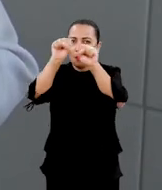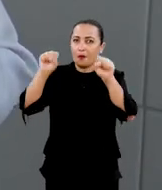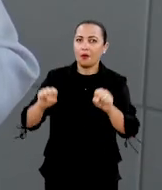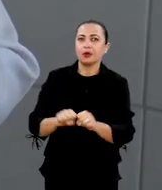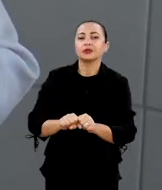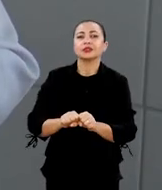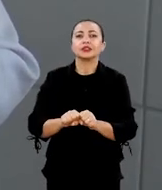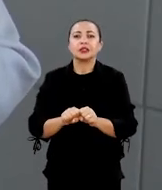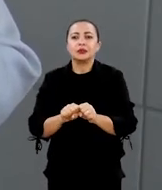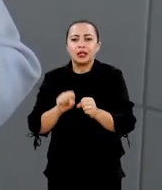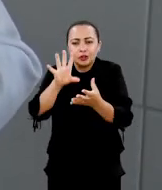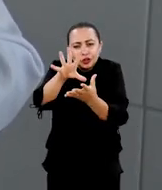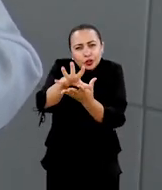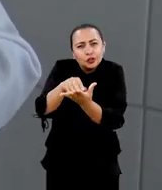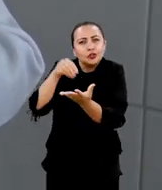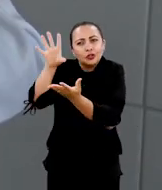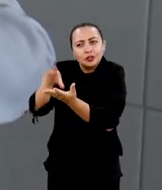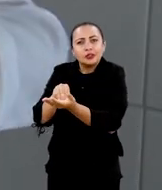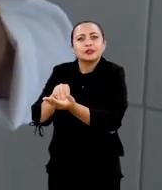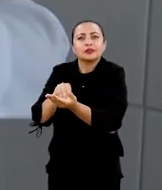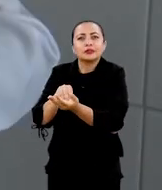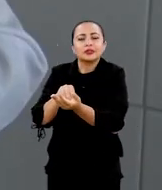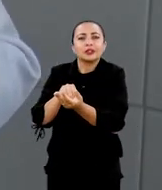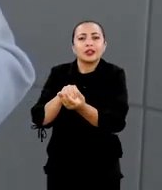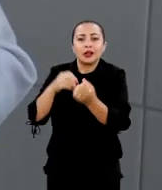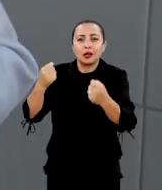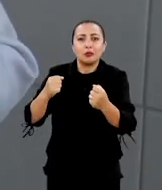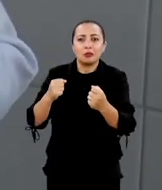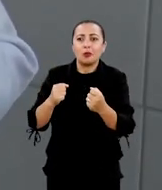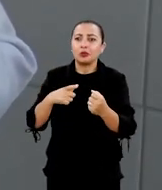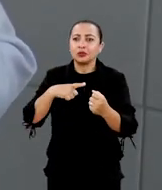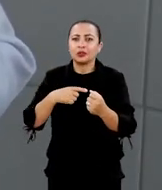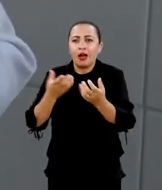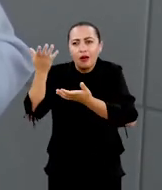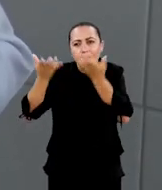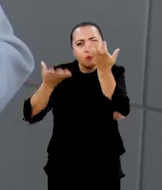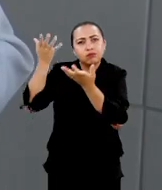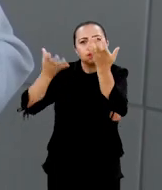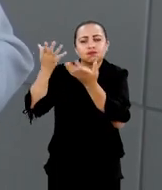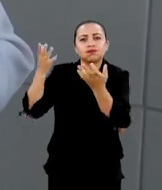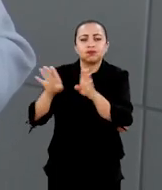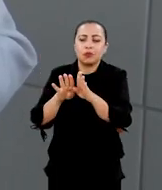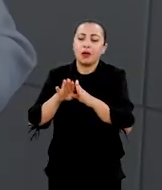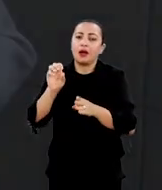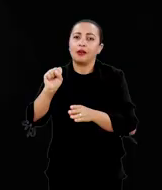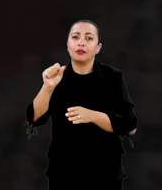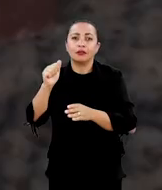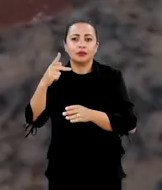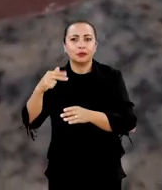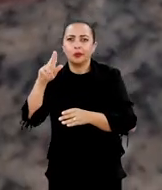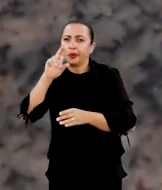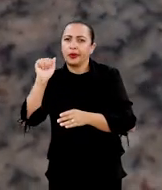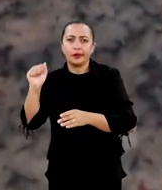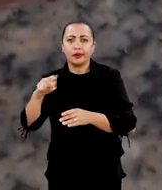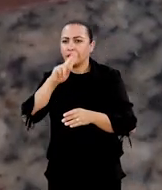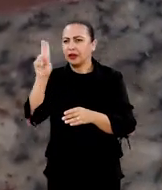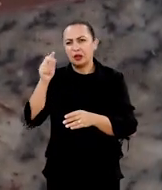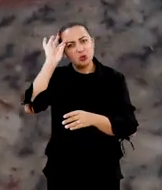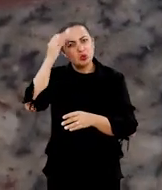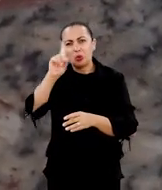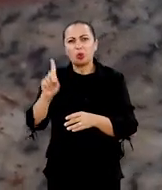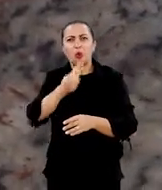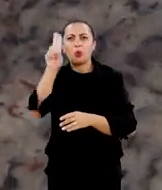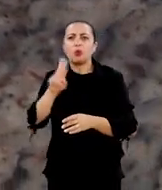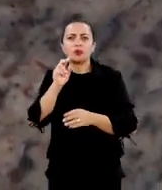sistema de extrativismo que possa explorar economicamente a sapucaia, não só